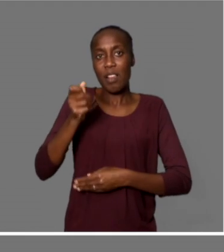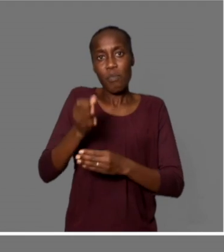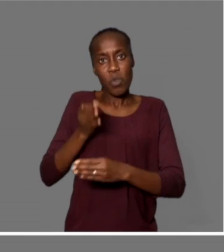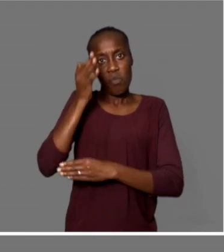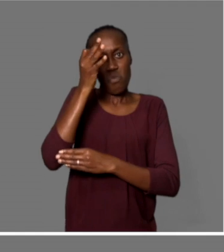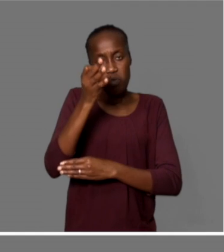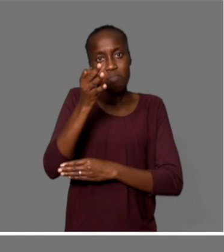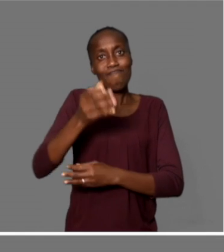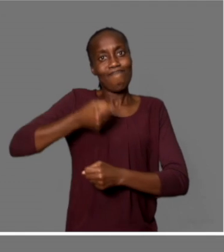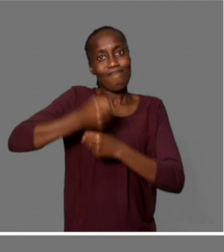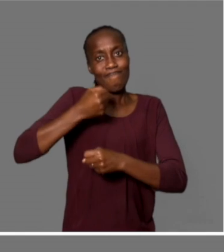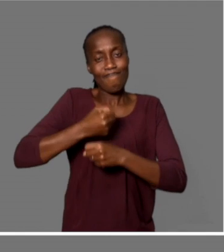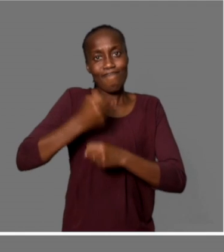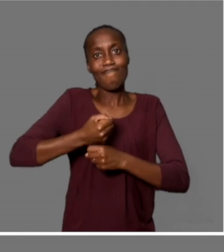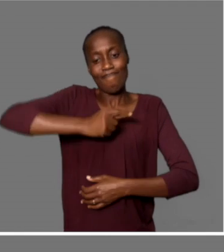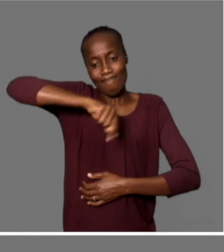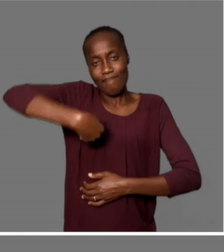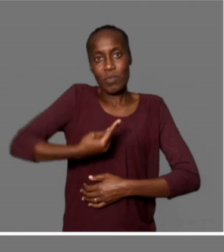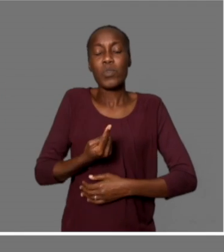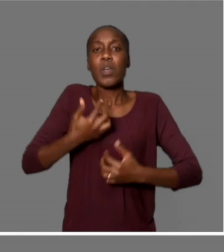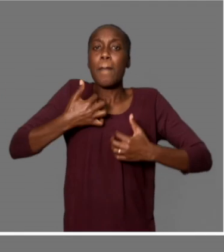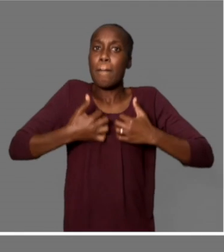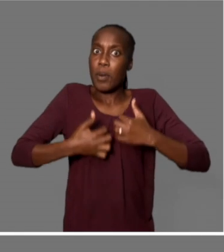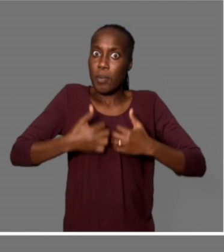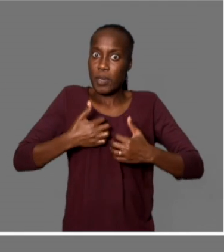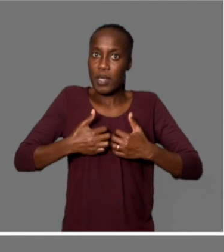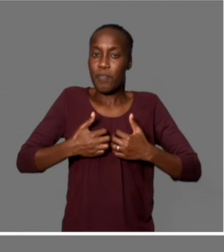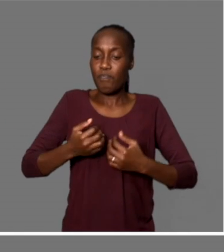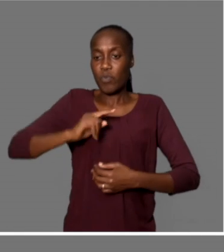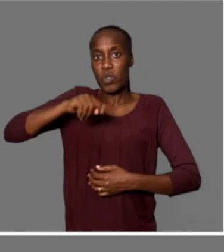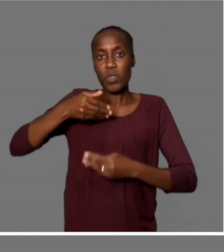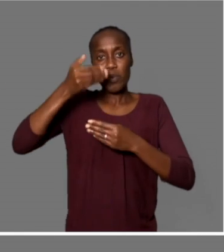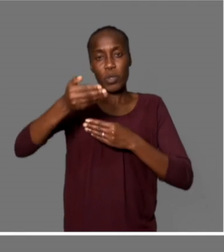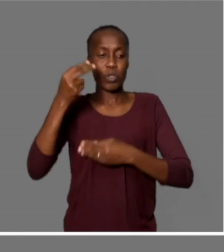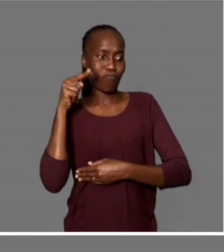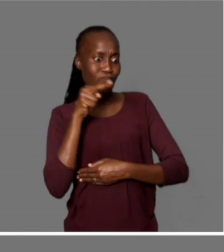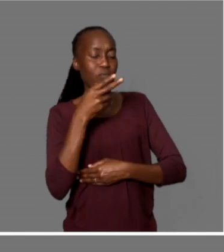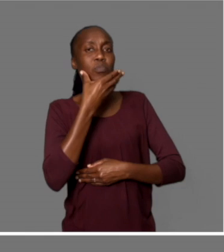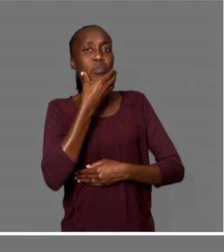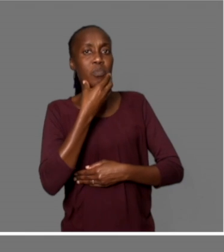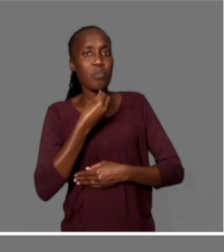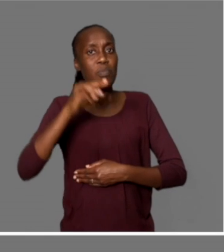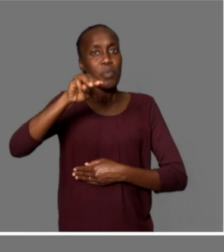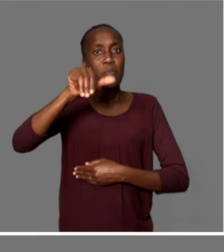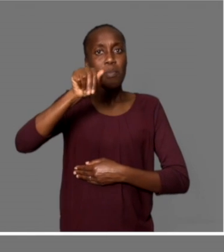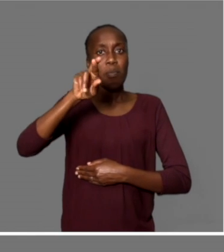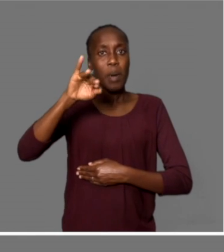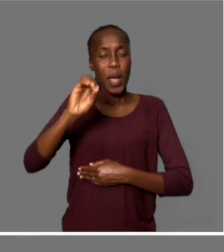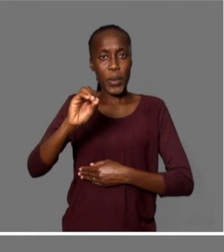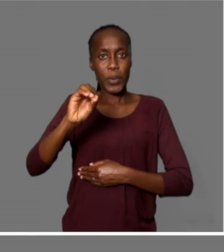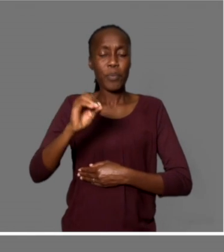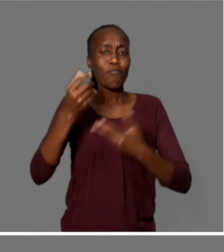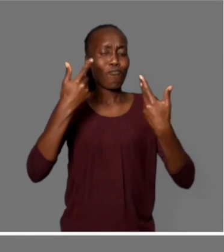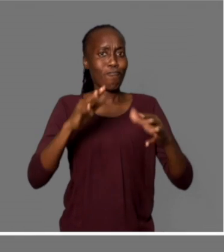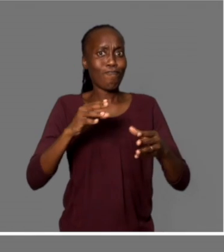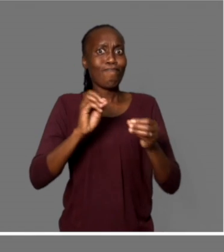tenha acesso ao mercado de emprego, que é a nossa maior preocupação. Mas depois, olhando para o caso do menino Mário, também, que